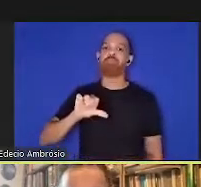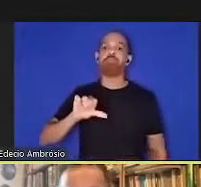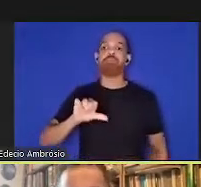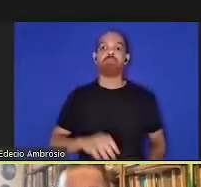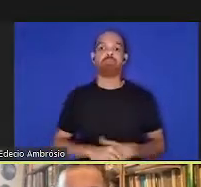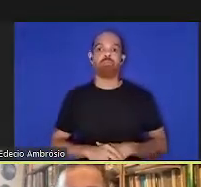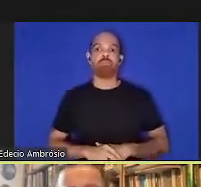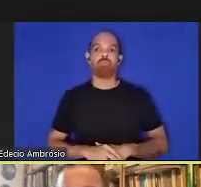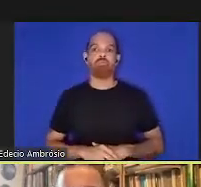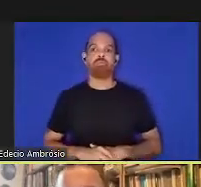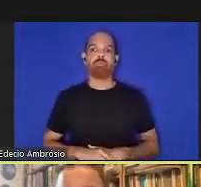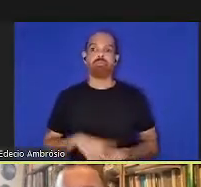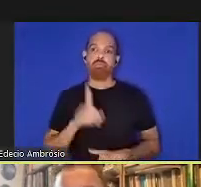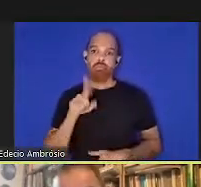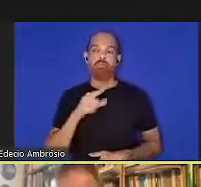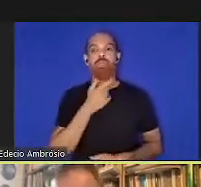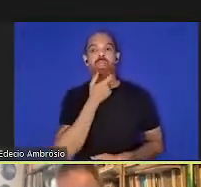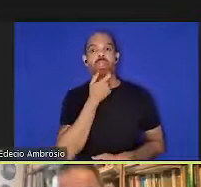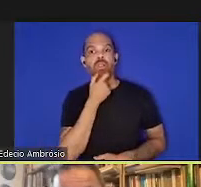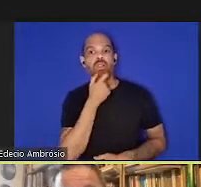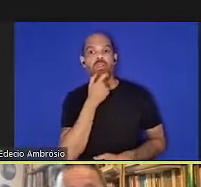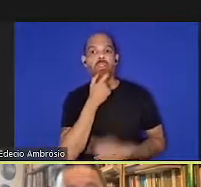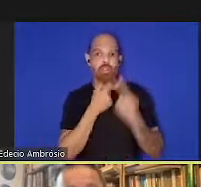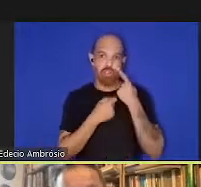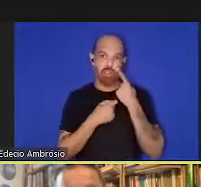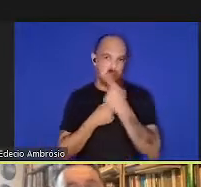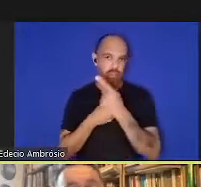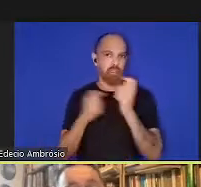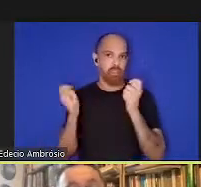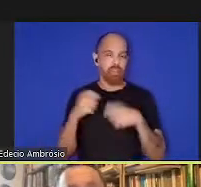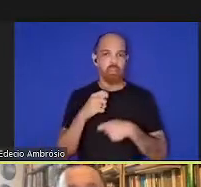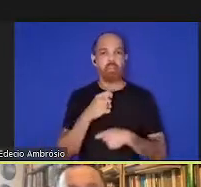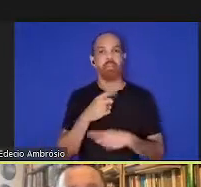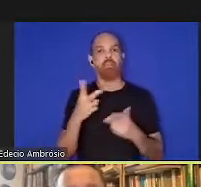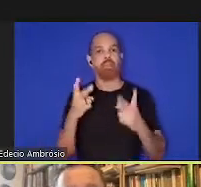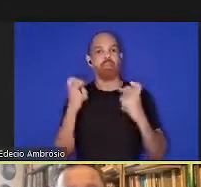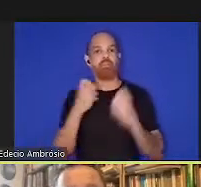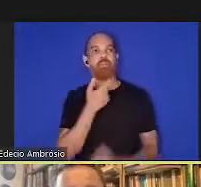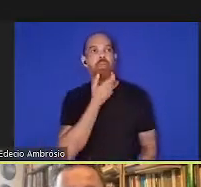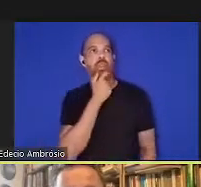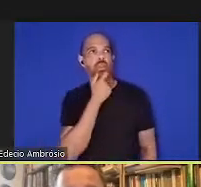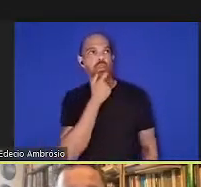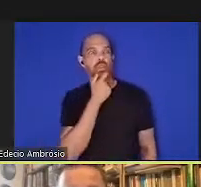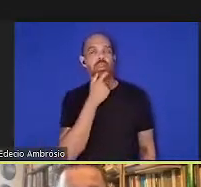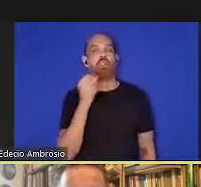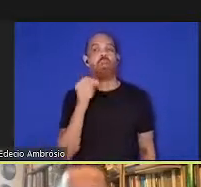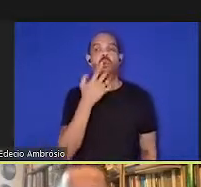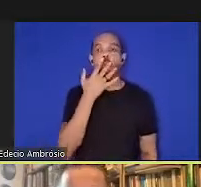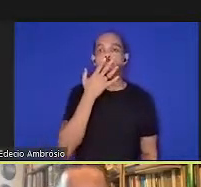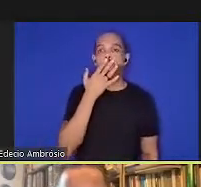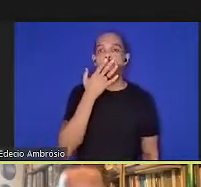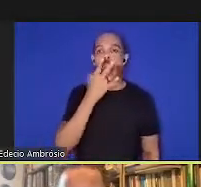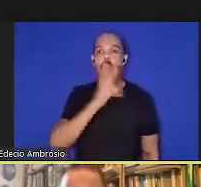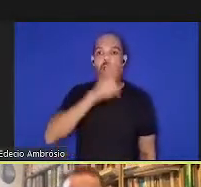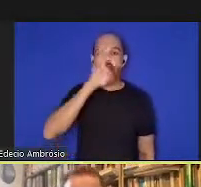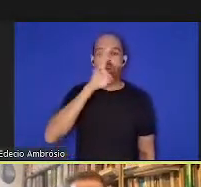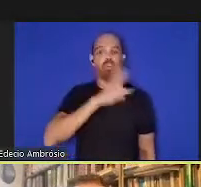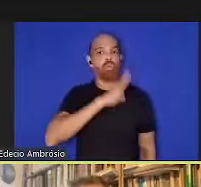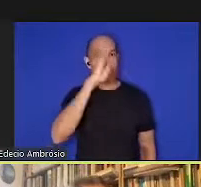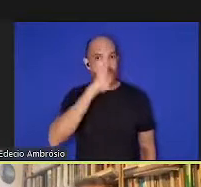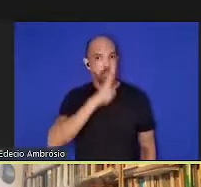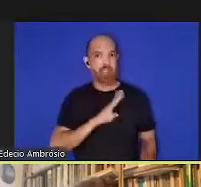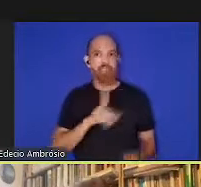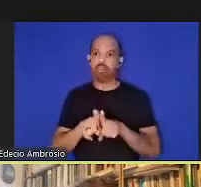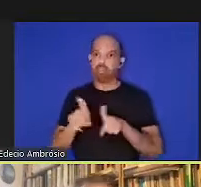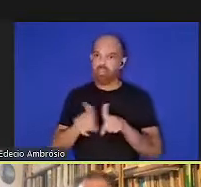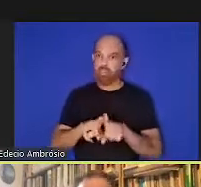Esse é o caso do Reino Unido, aqui nós podemos observar no caso do Reino Unido, que a cor está mais intensa, no Brasil também a cor está